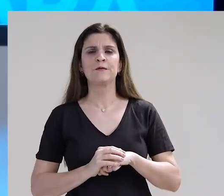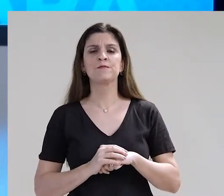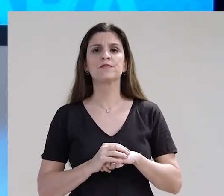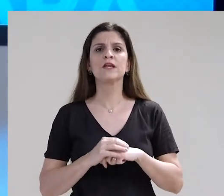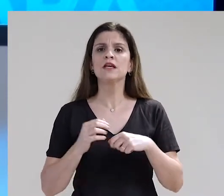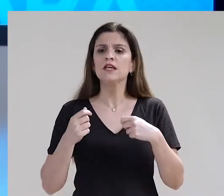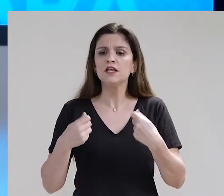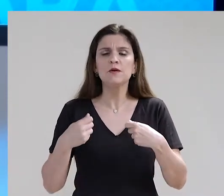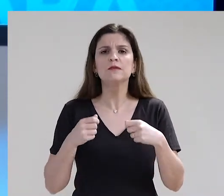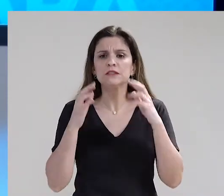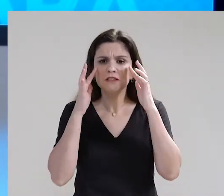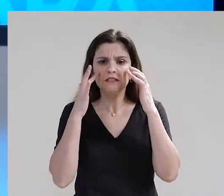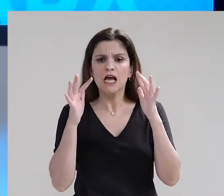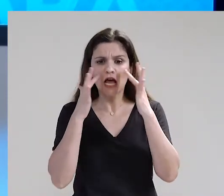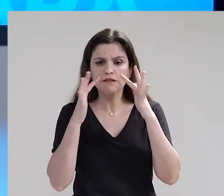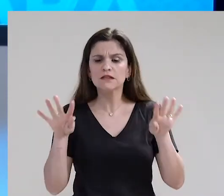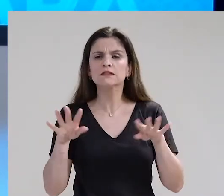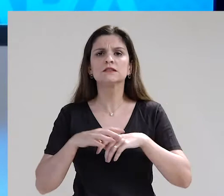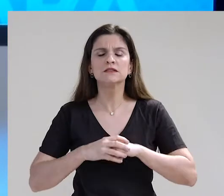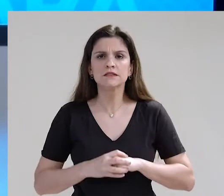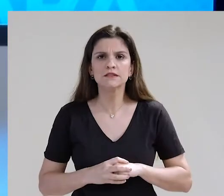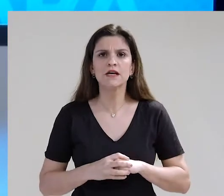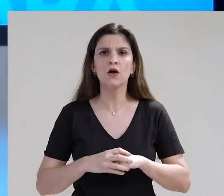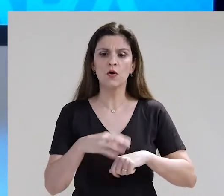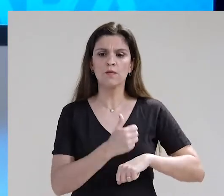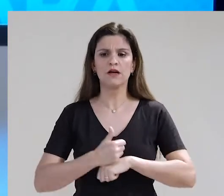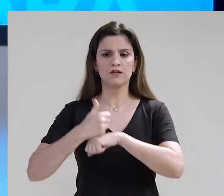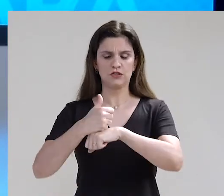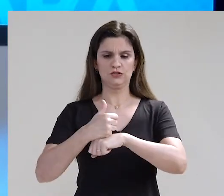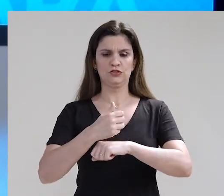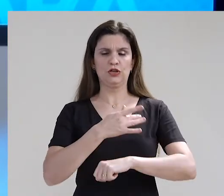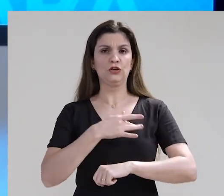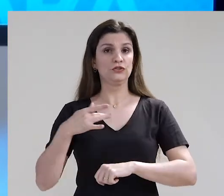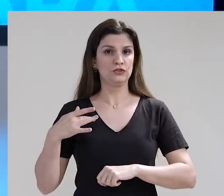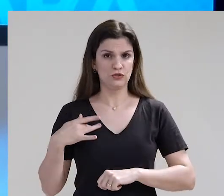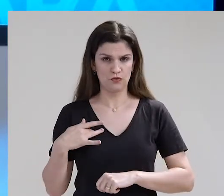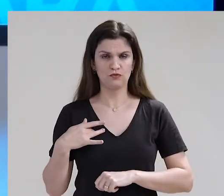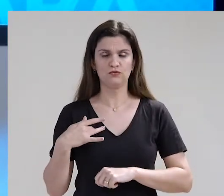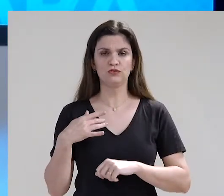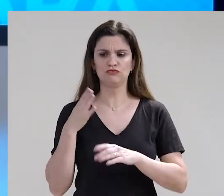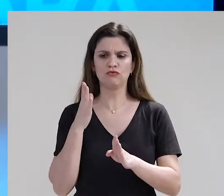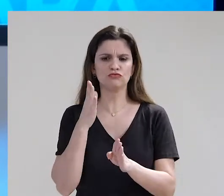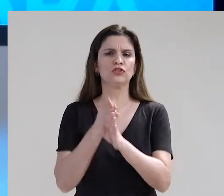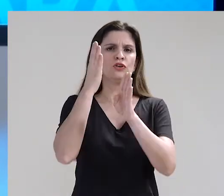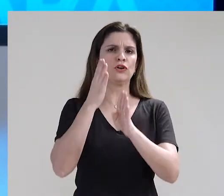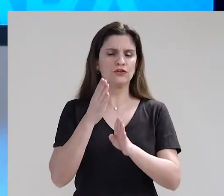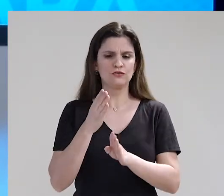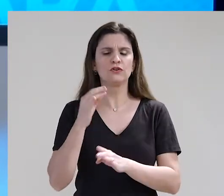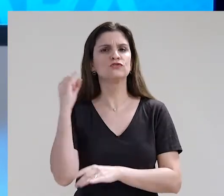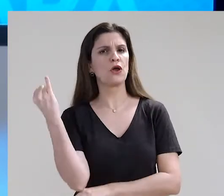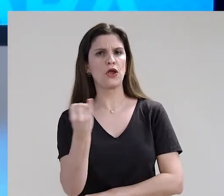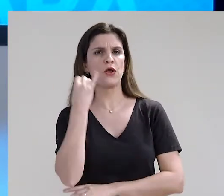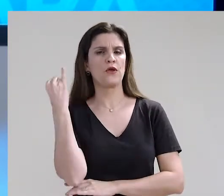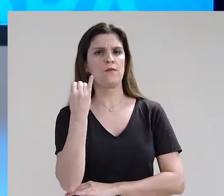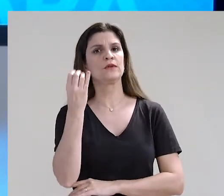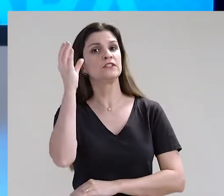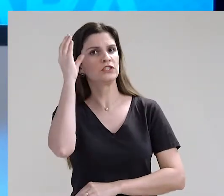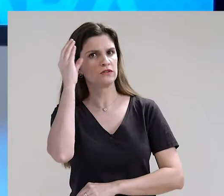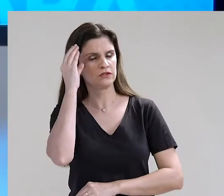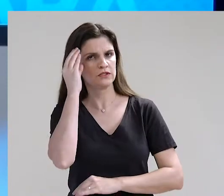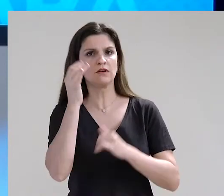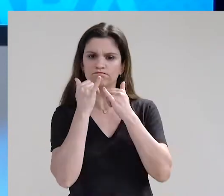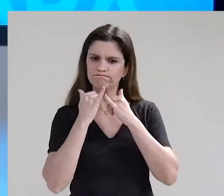O diagnóstico precoce é essencial para garantir a boa qualidade de vida ao paciente. Por isso, a